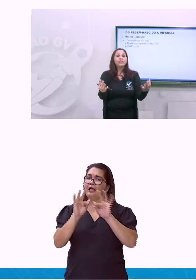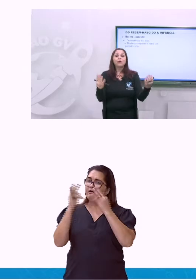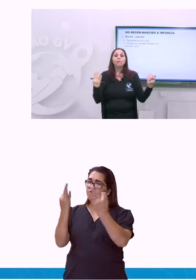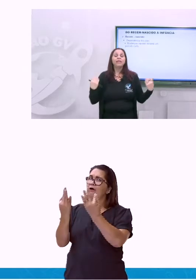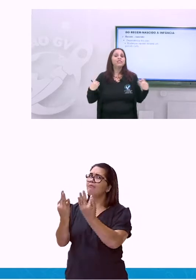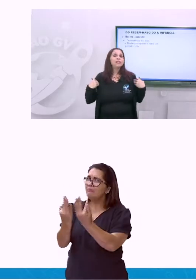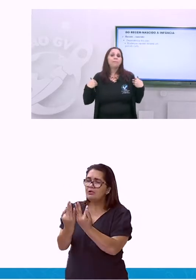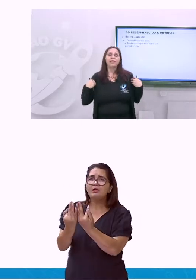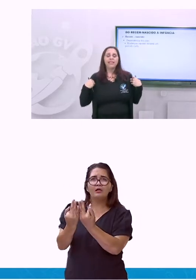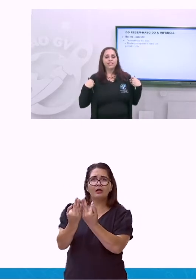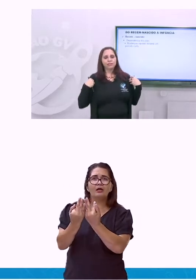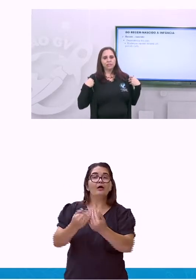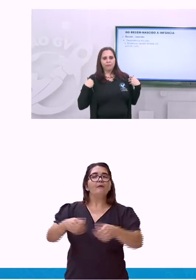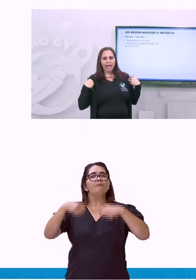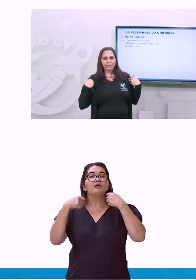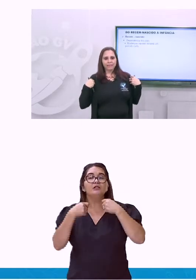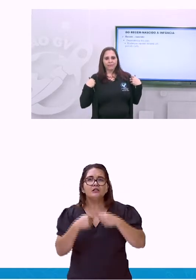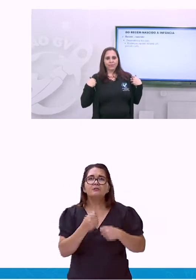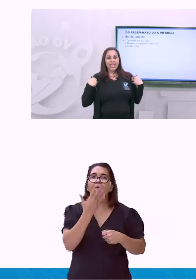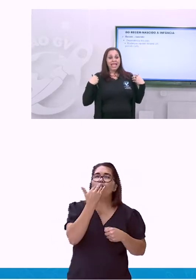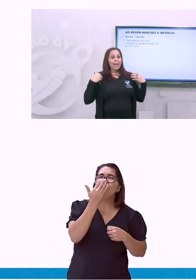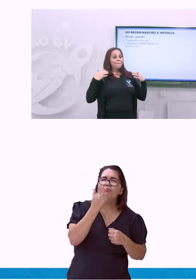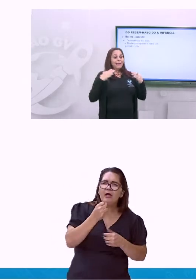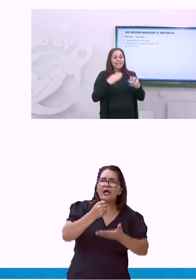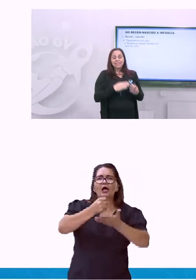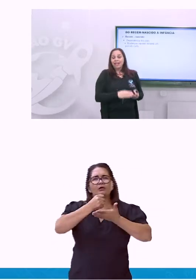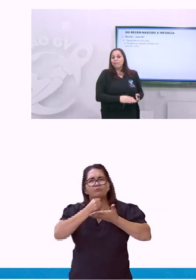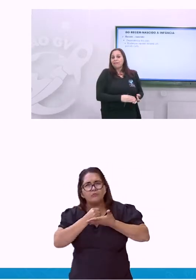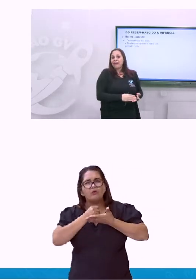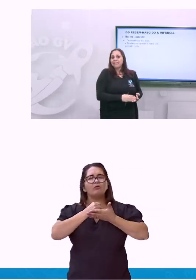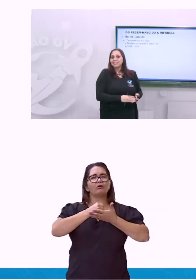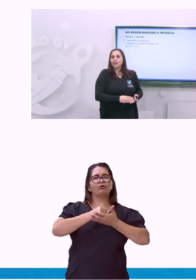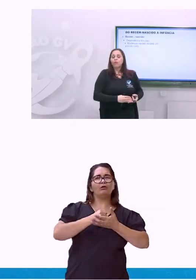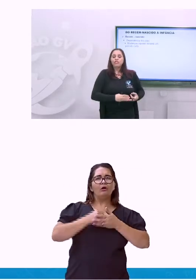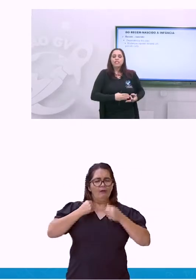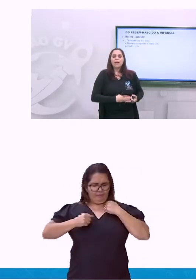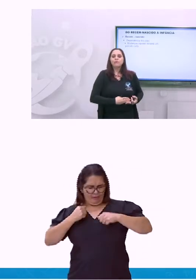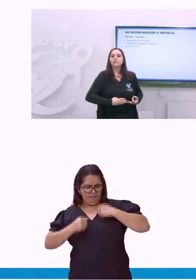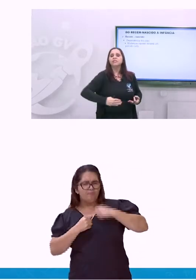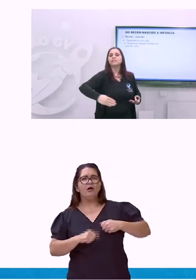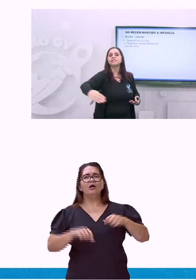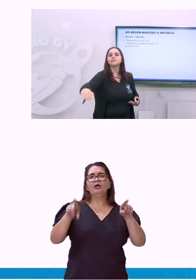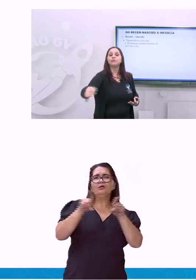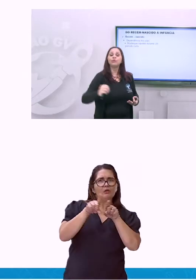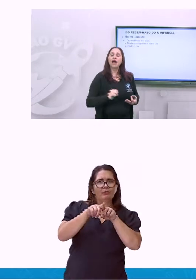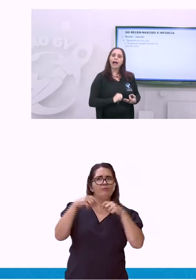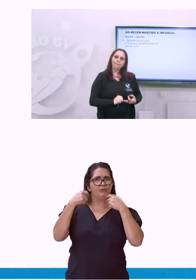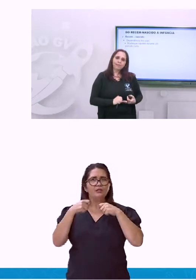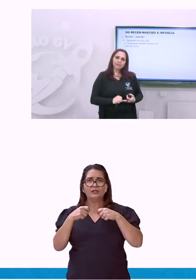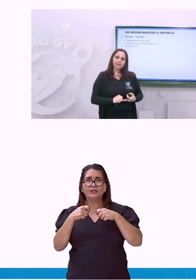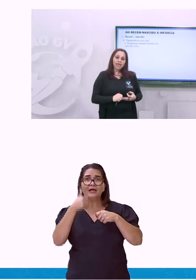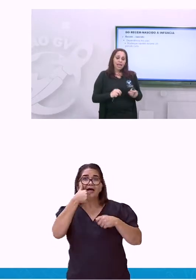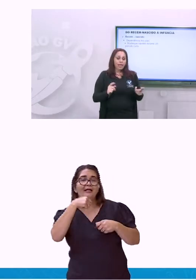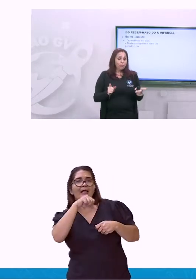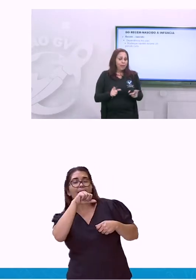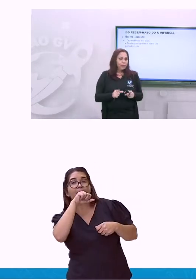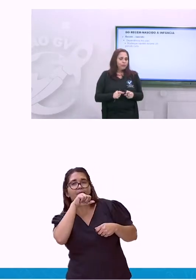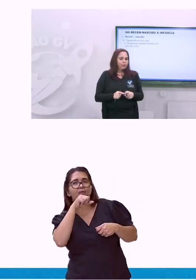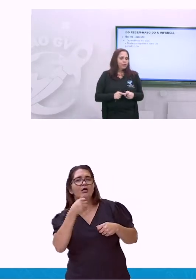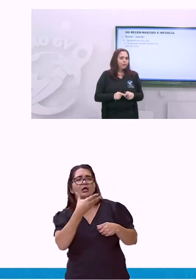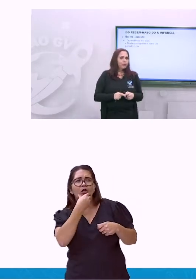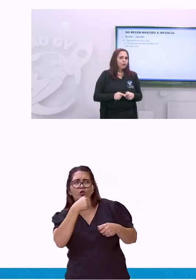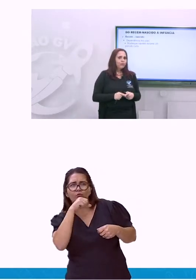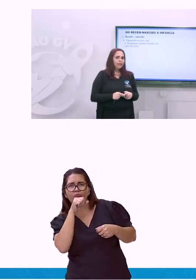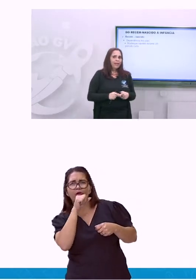é totalmente dependente dos pais. Mas é uma fase onde há mudanças muito rápidas em um